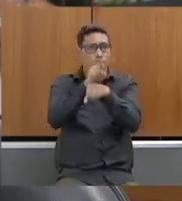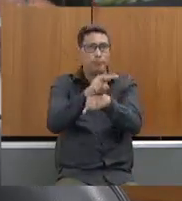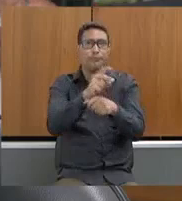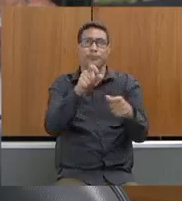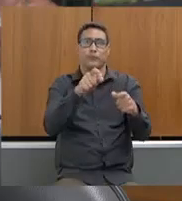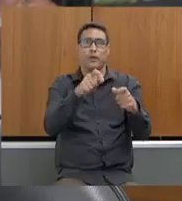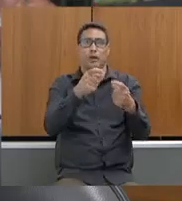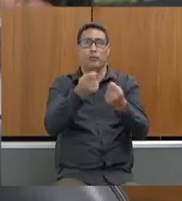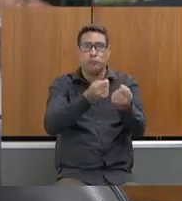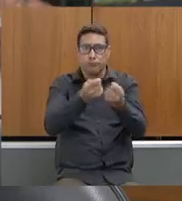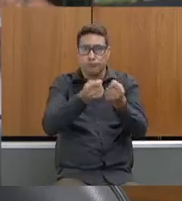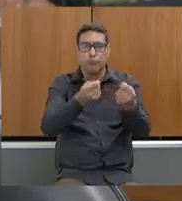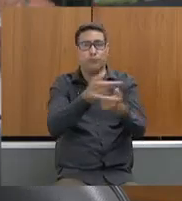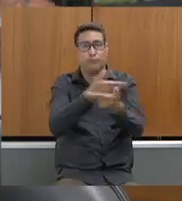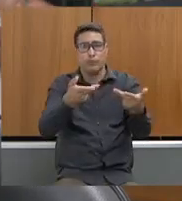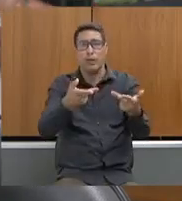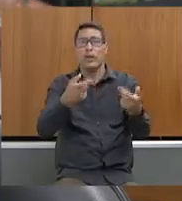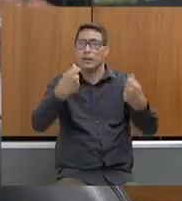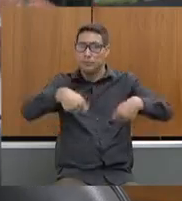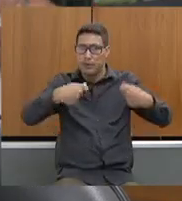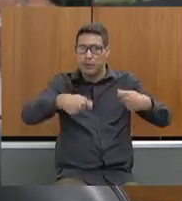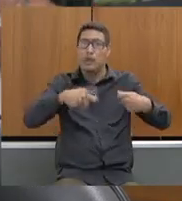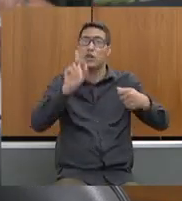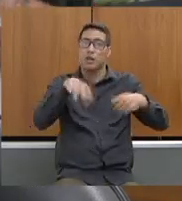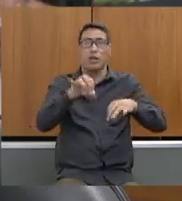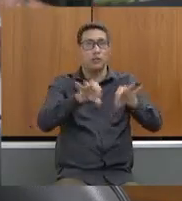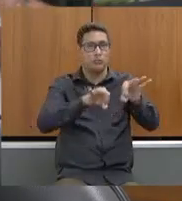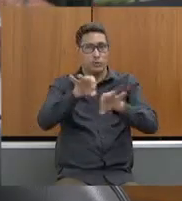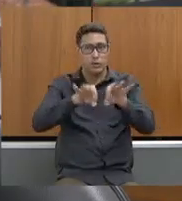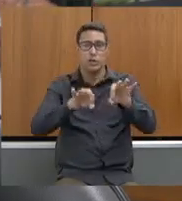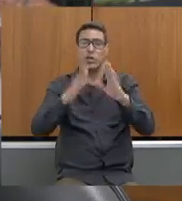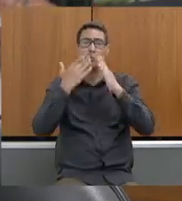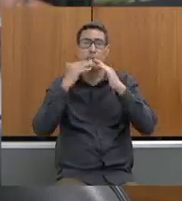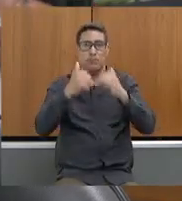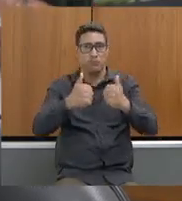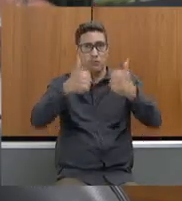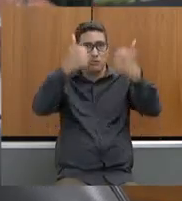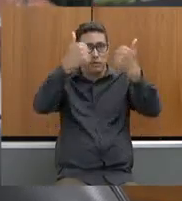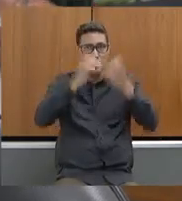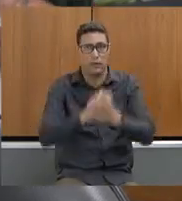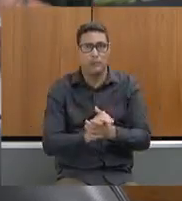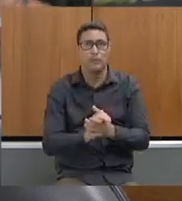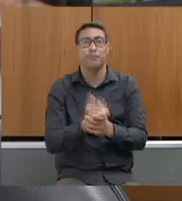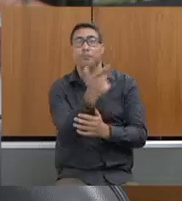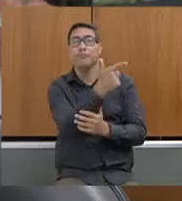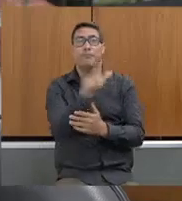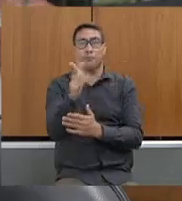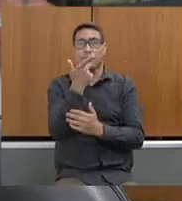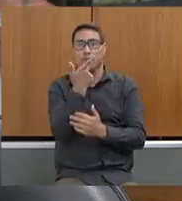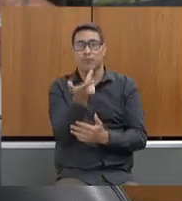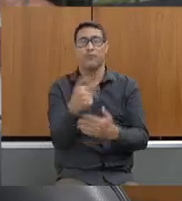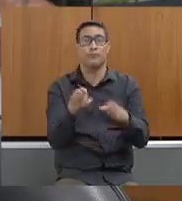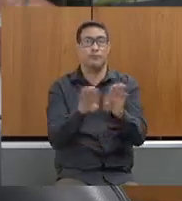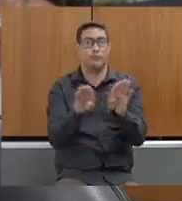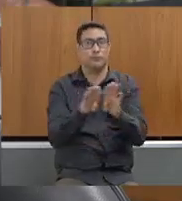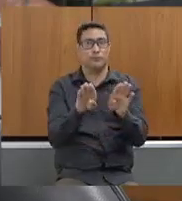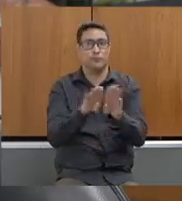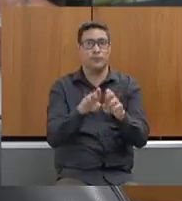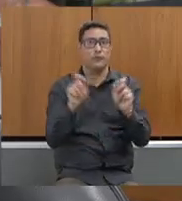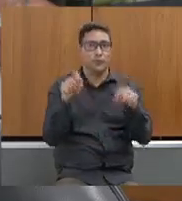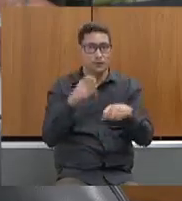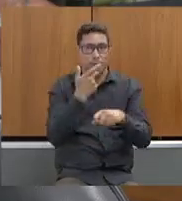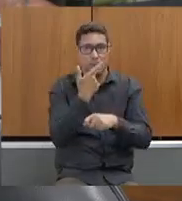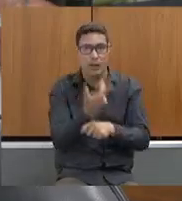precisam, e já está no nosso planejamento, para aprimorar. E uma outra questão que eu mencionei e gostaria novamente de reforçar,